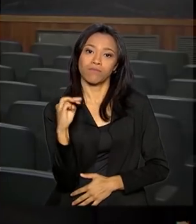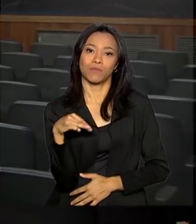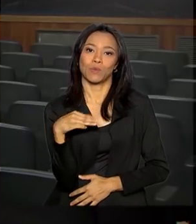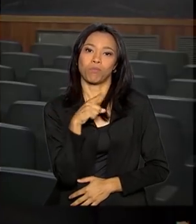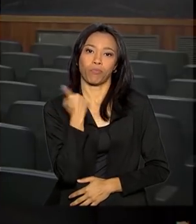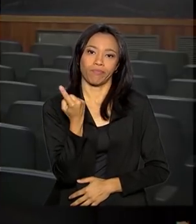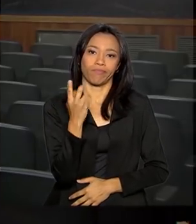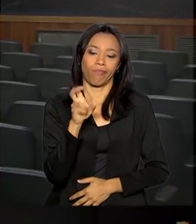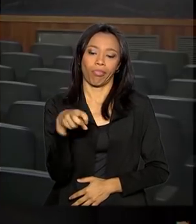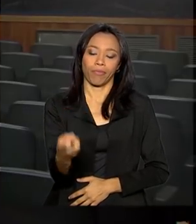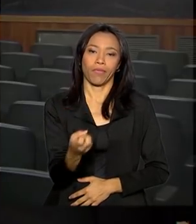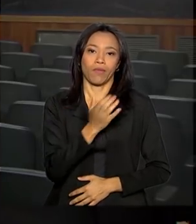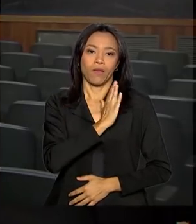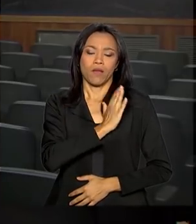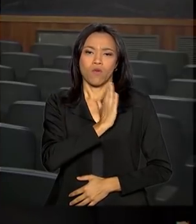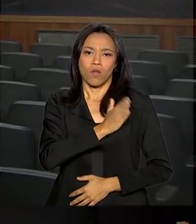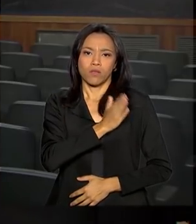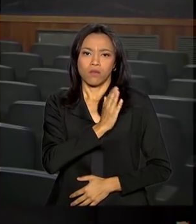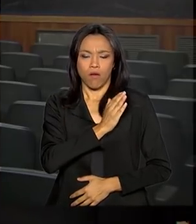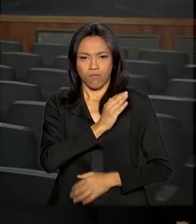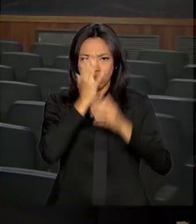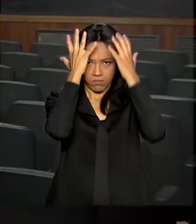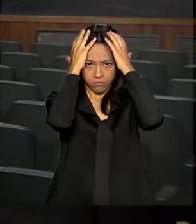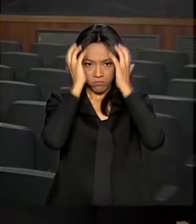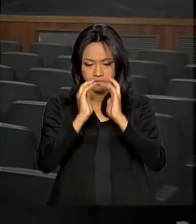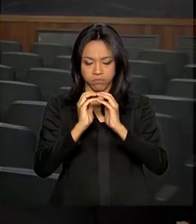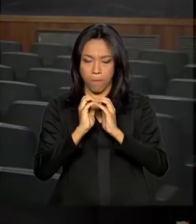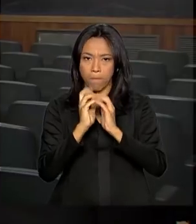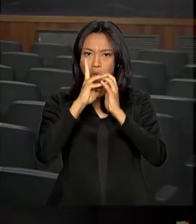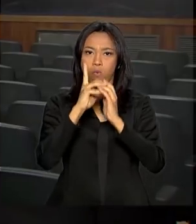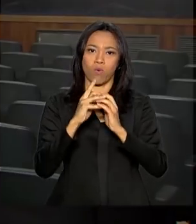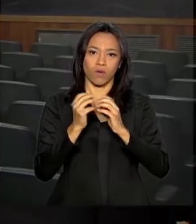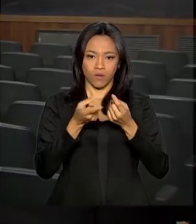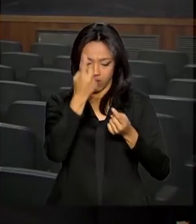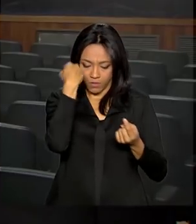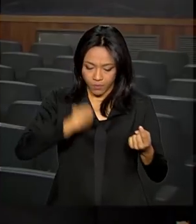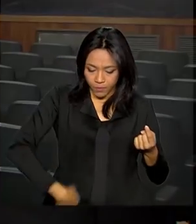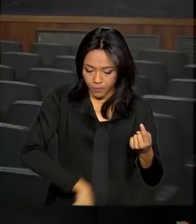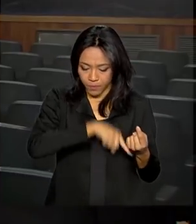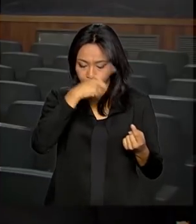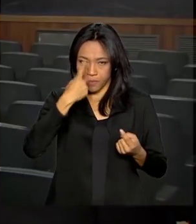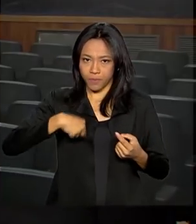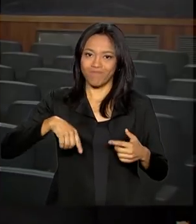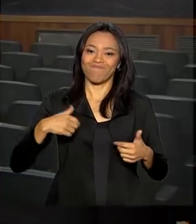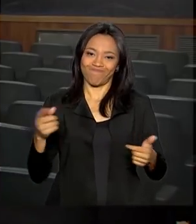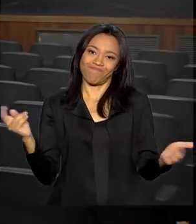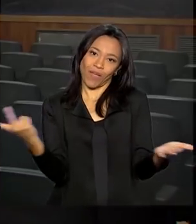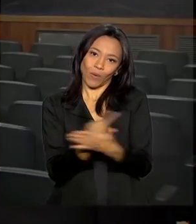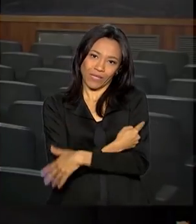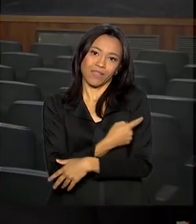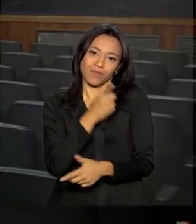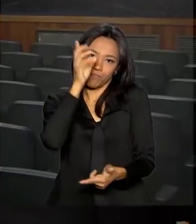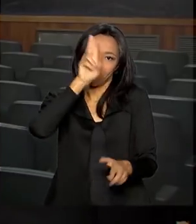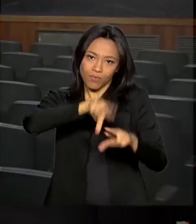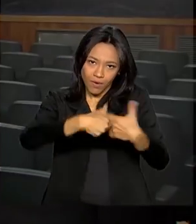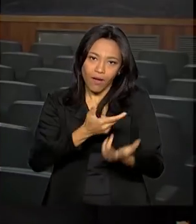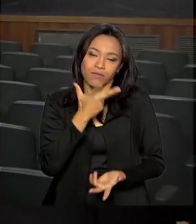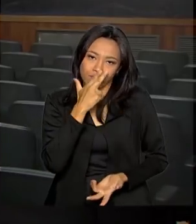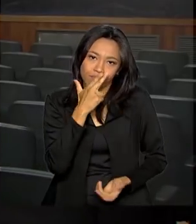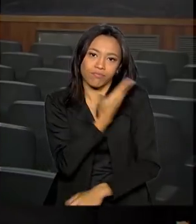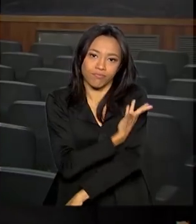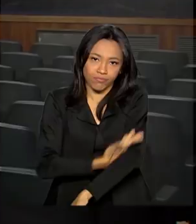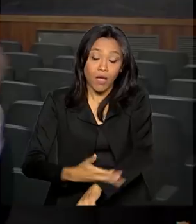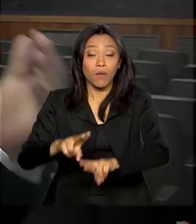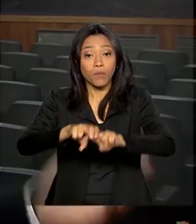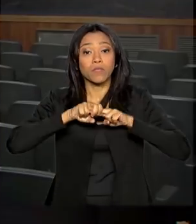coração, pulmão, derrame cerebral e problemas de circulação são os males provocados pelo hábito de fumar. Por isso, a importância de